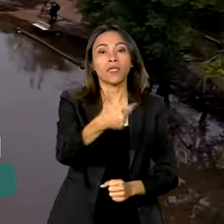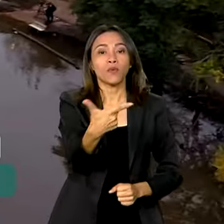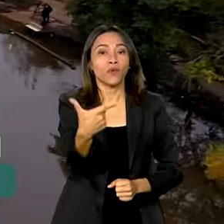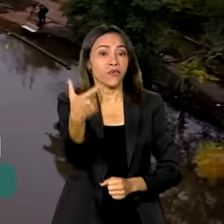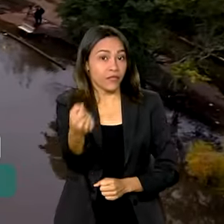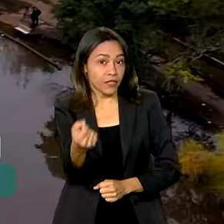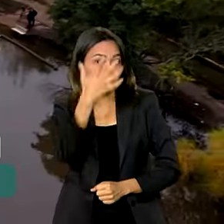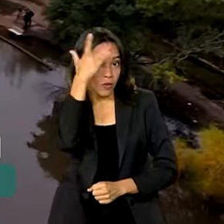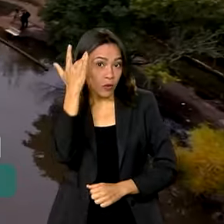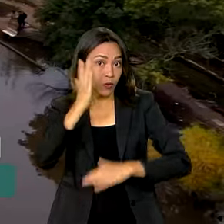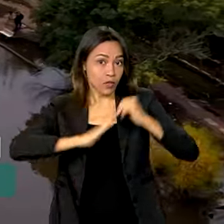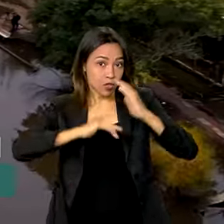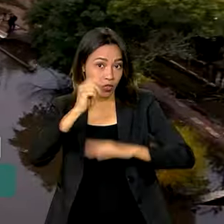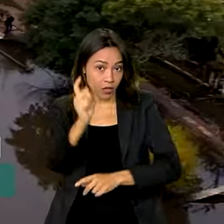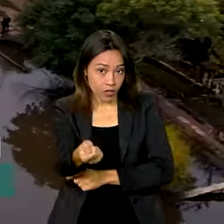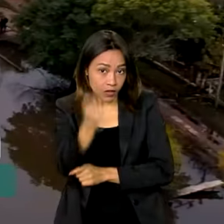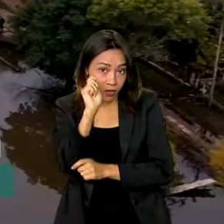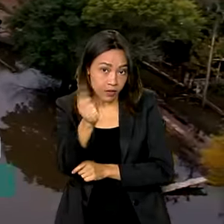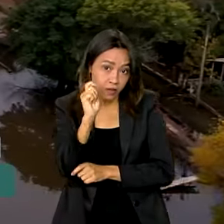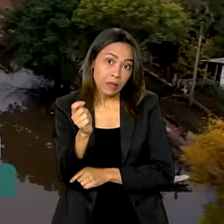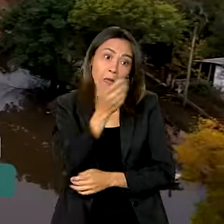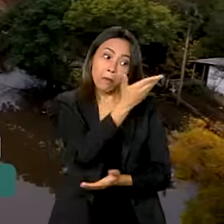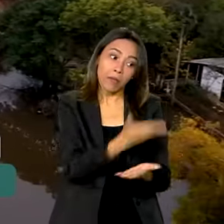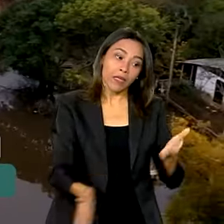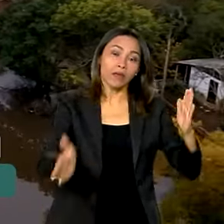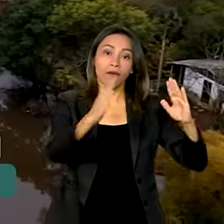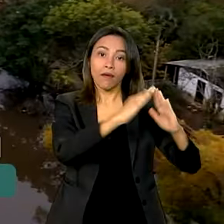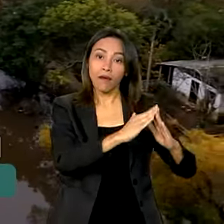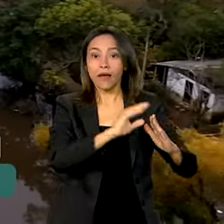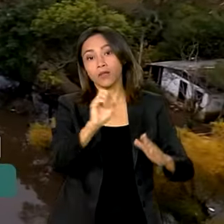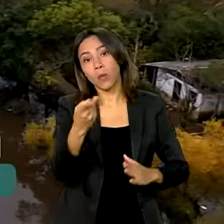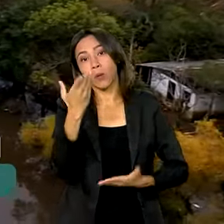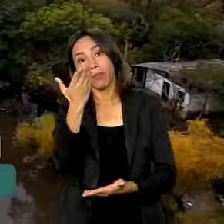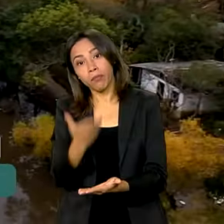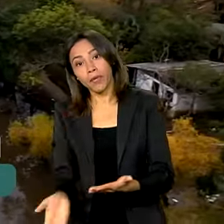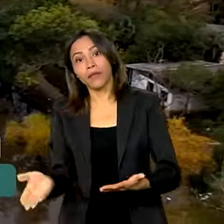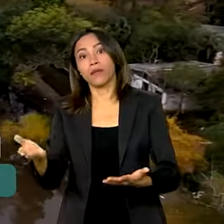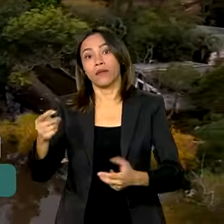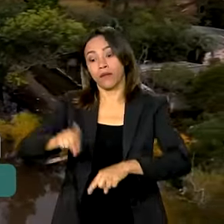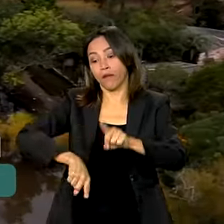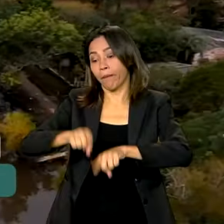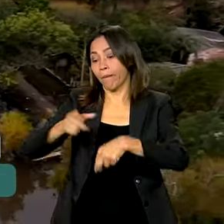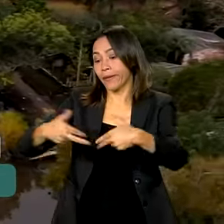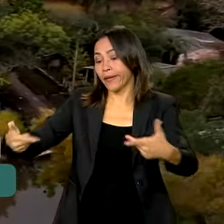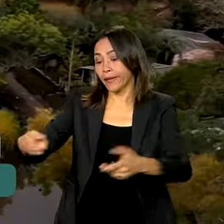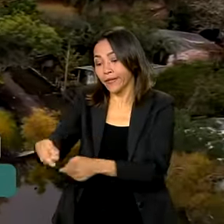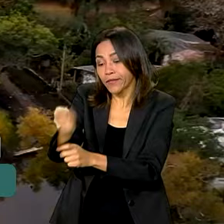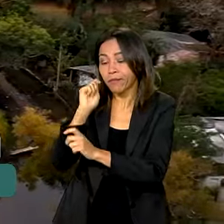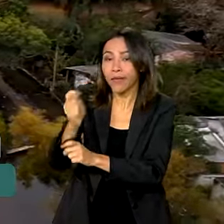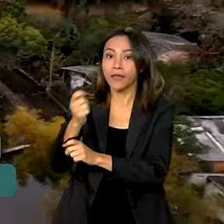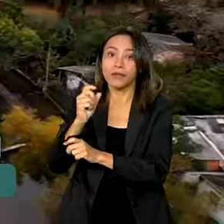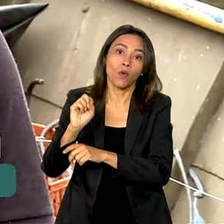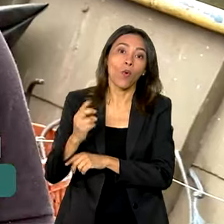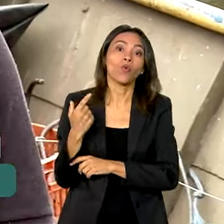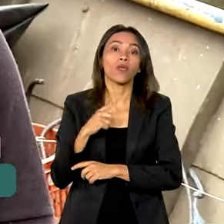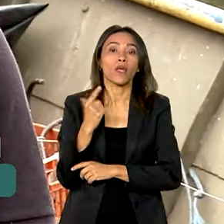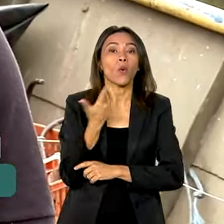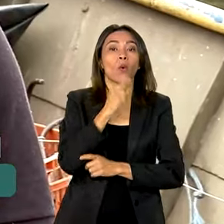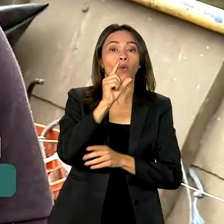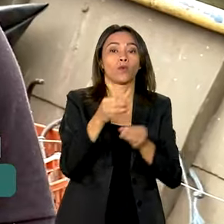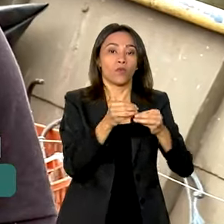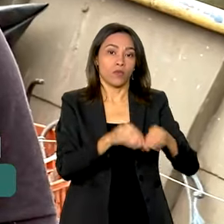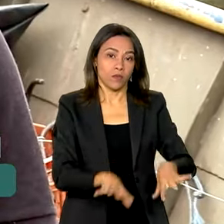artesanais, os que não perderam a casa ou perderam algum equipamento ou tiveram algum tipo de prejuízo. Os